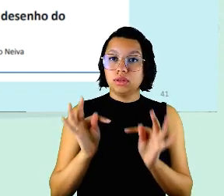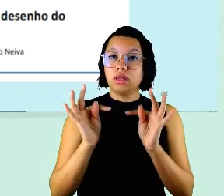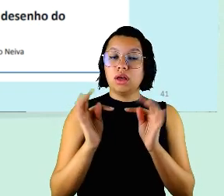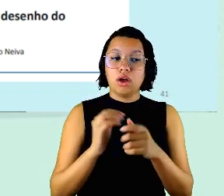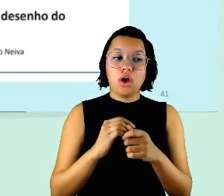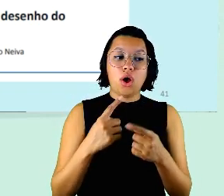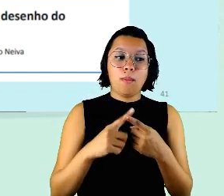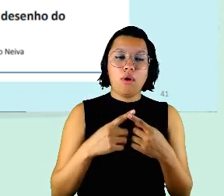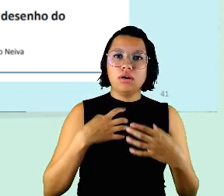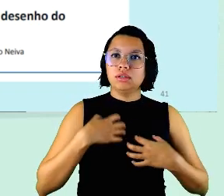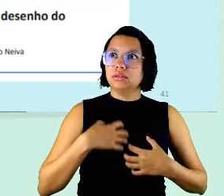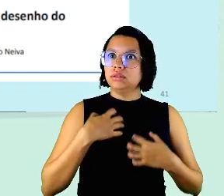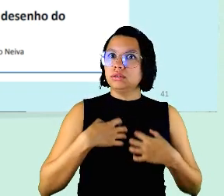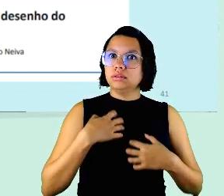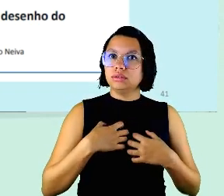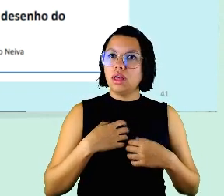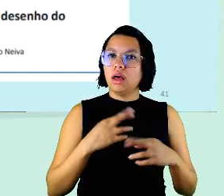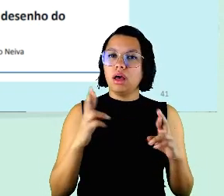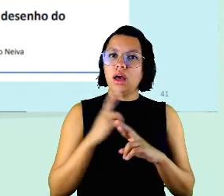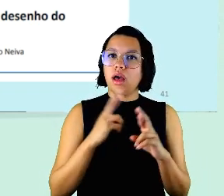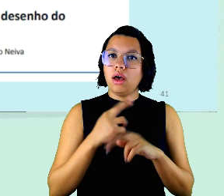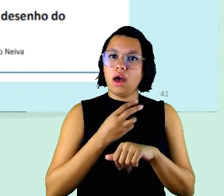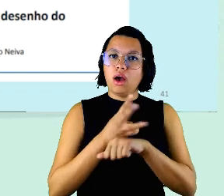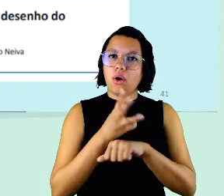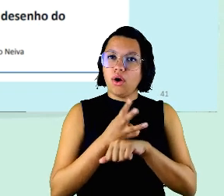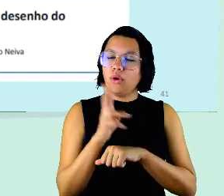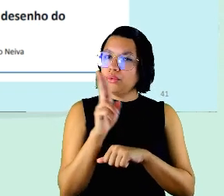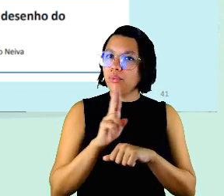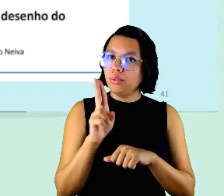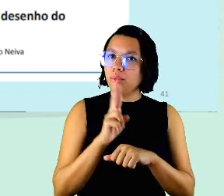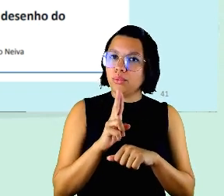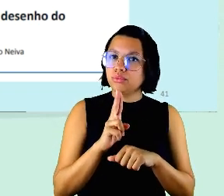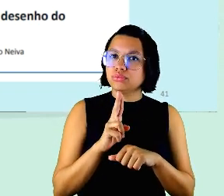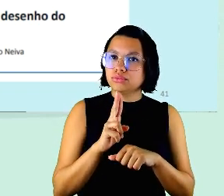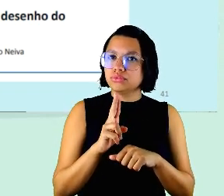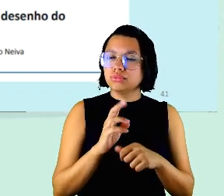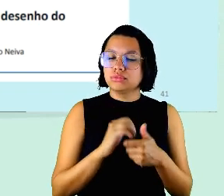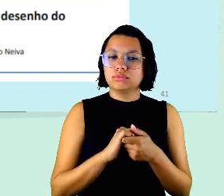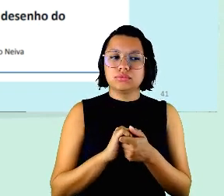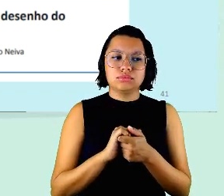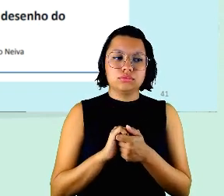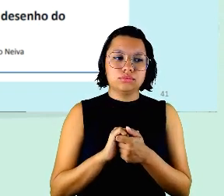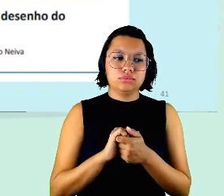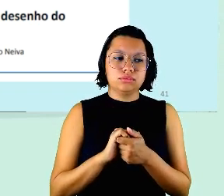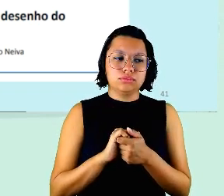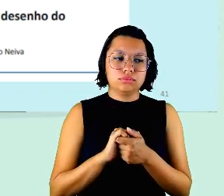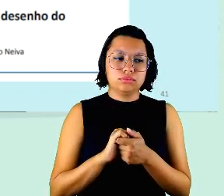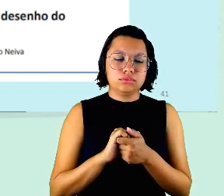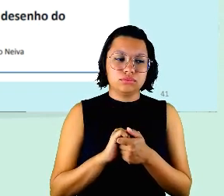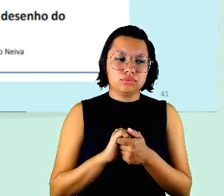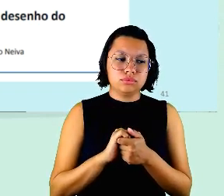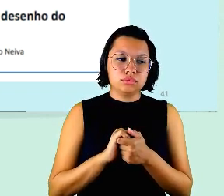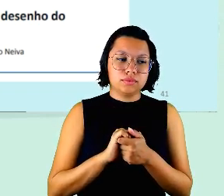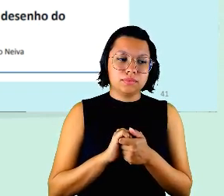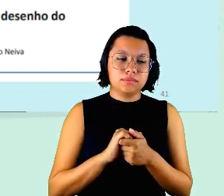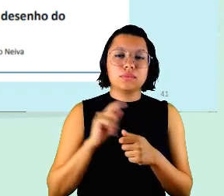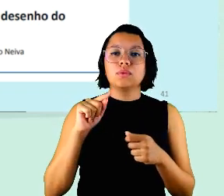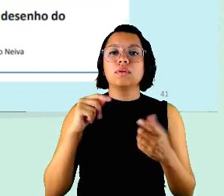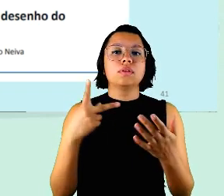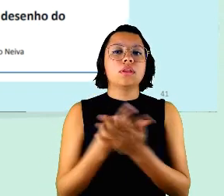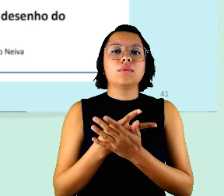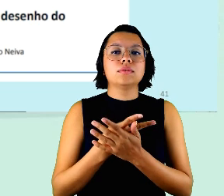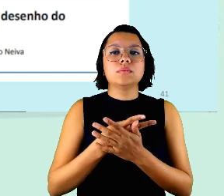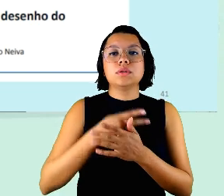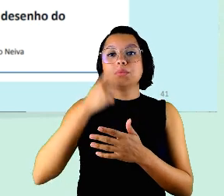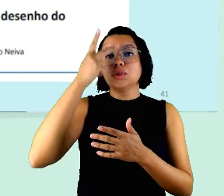dessa questão do uso indiscriminado do WhatsApp o que que tem acontecido as pessoas